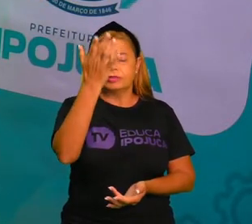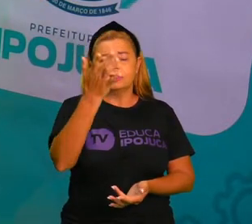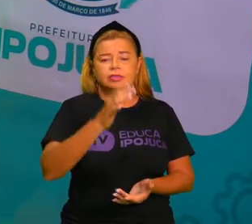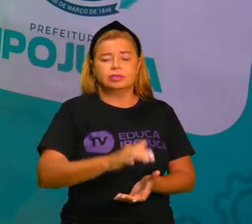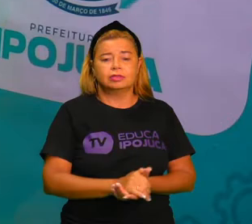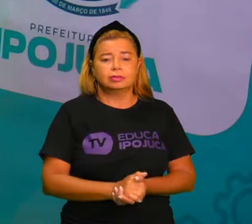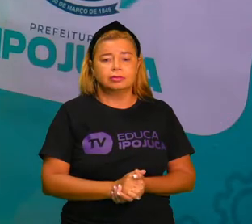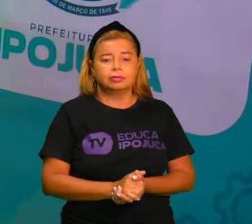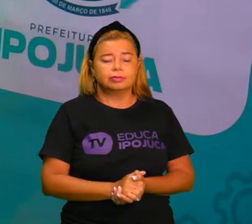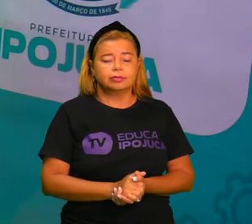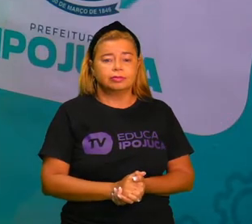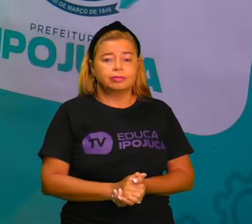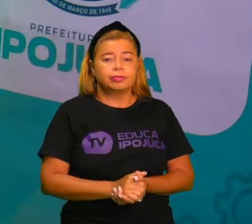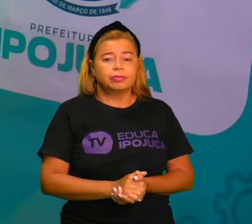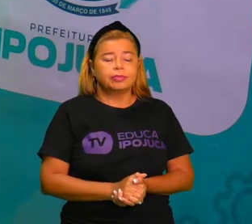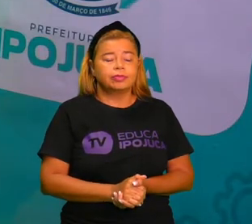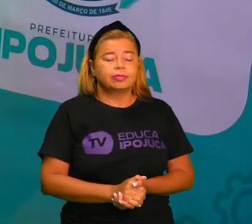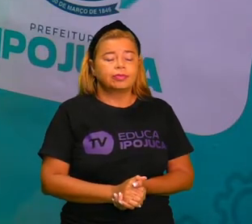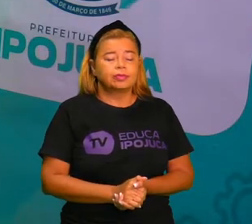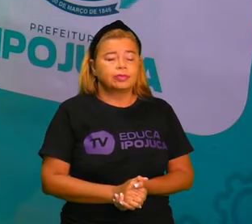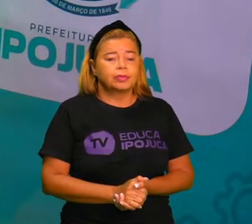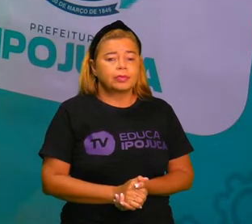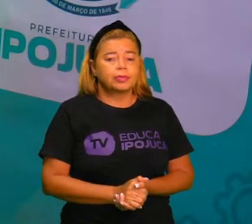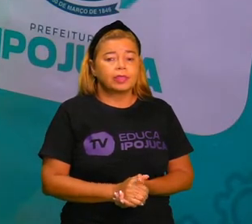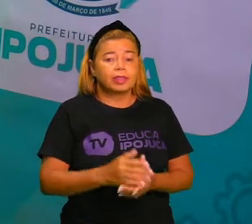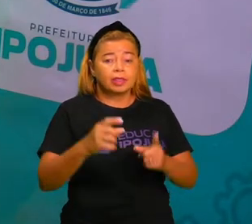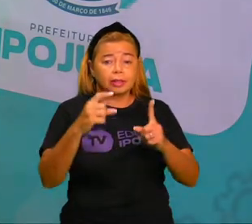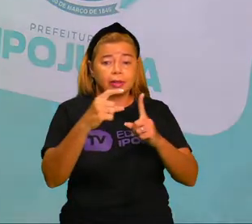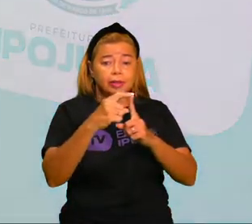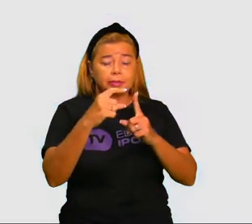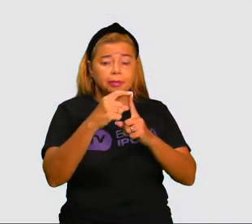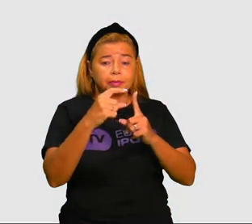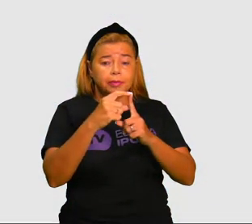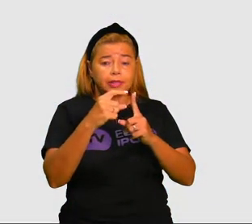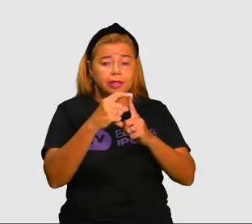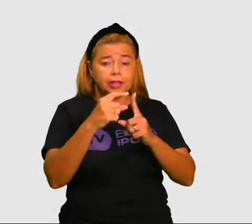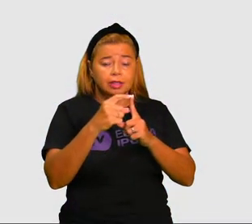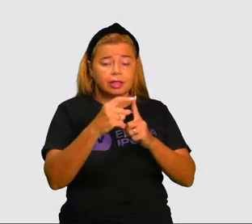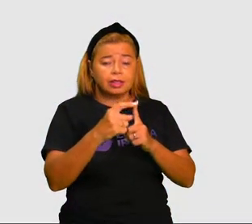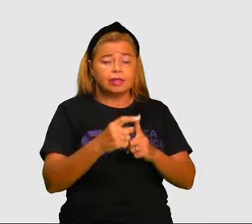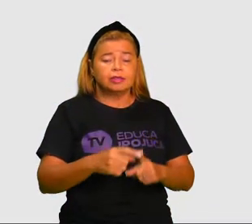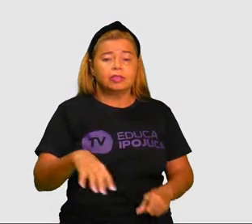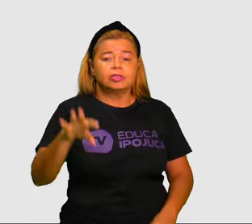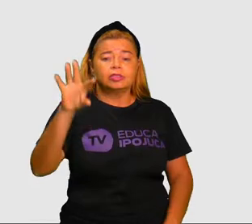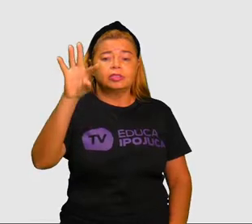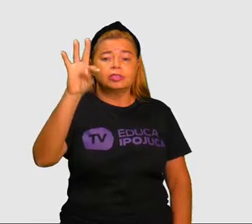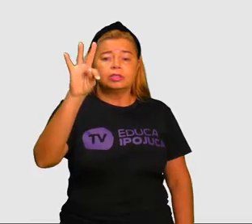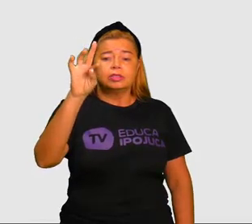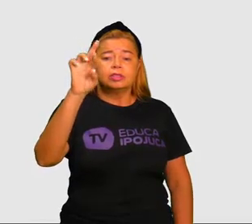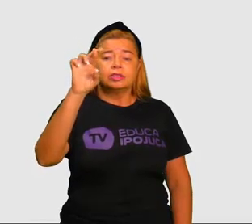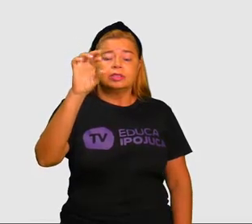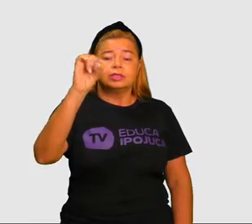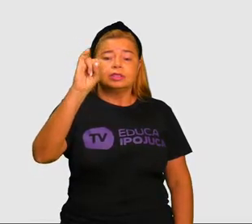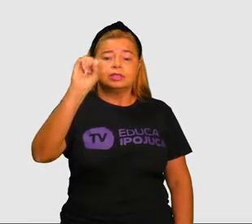Aprendido? Então, vamos seguir. Palavras trisílabas.